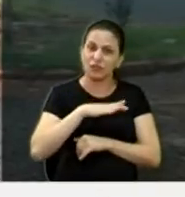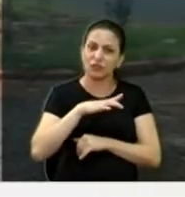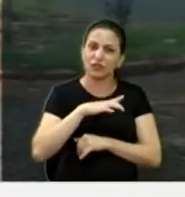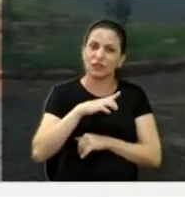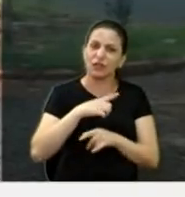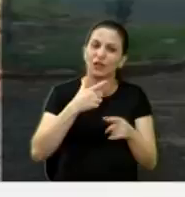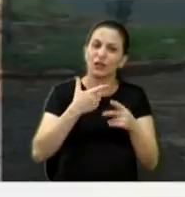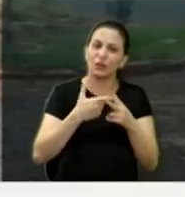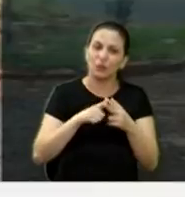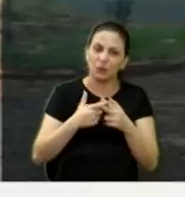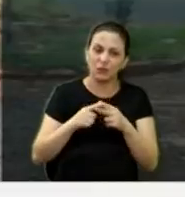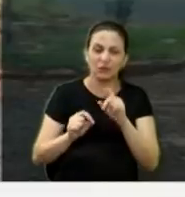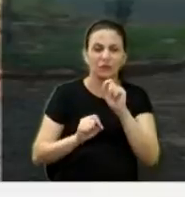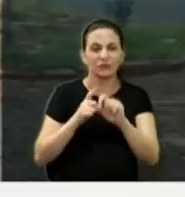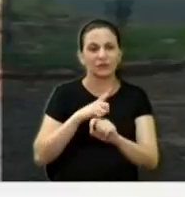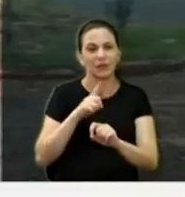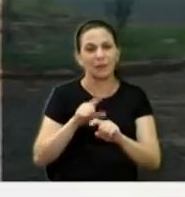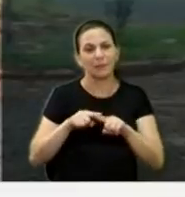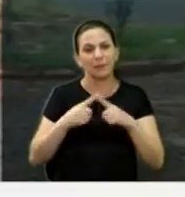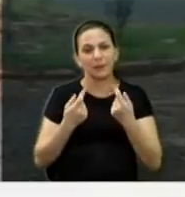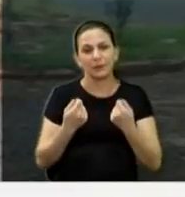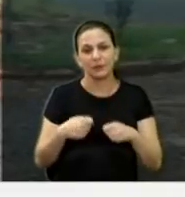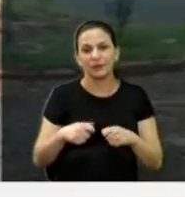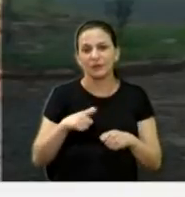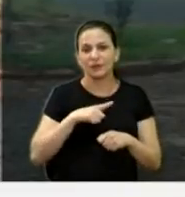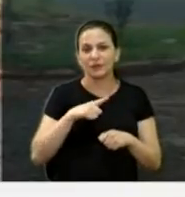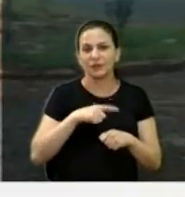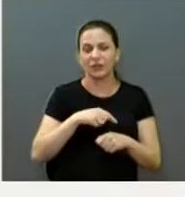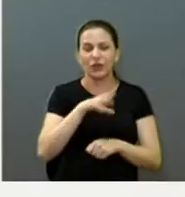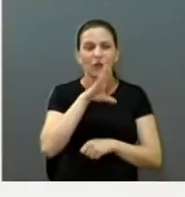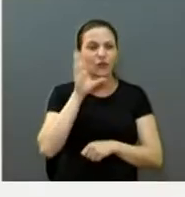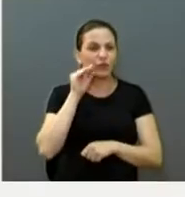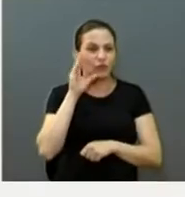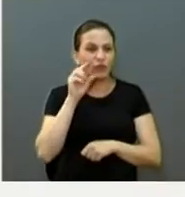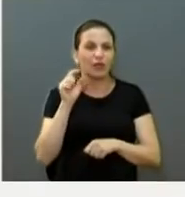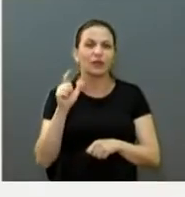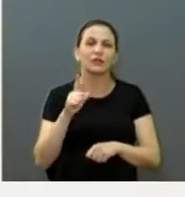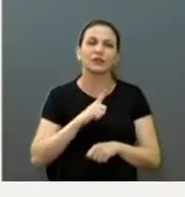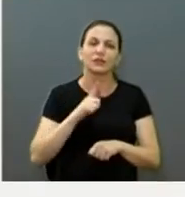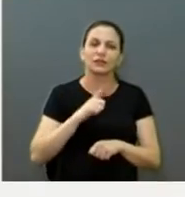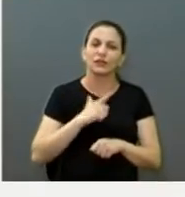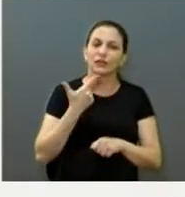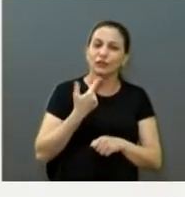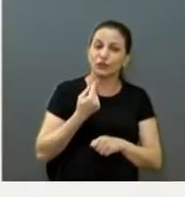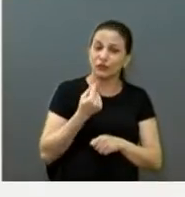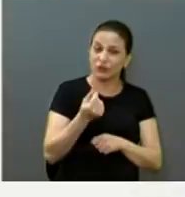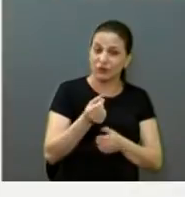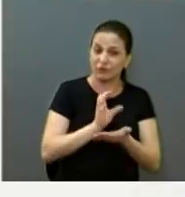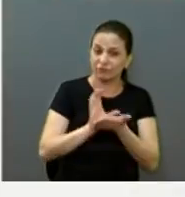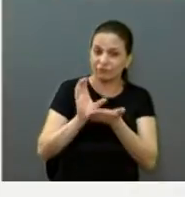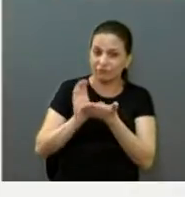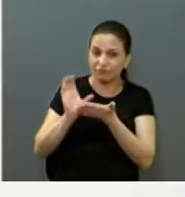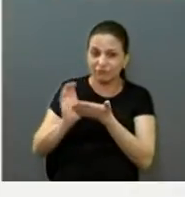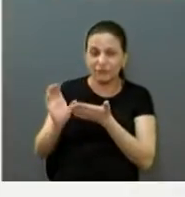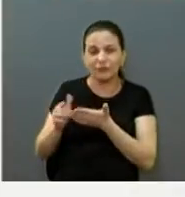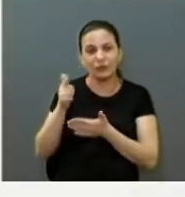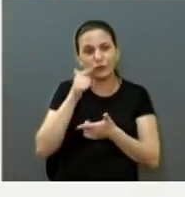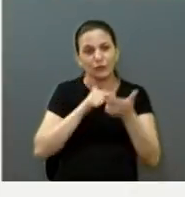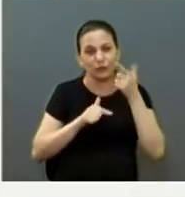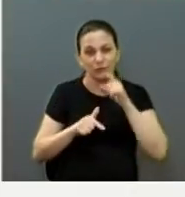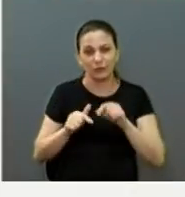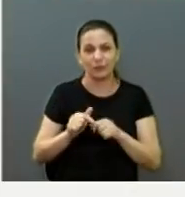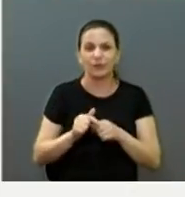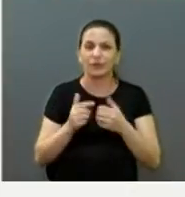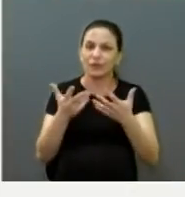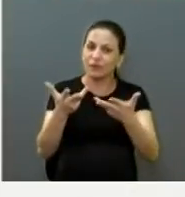E tem que ter não só um número grande de funcionários, mas tem que ter também verba para isso. E a gente consegue. Então,